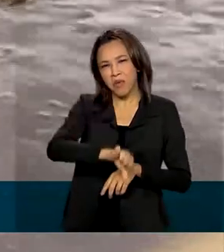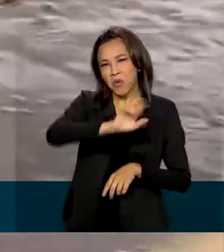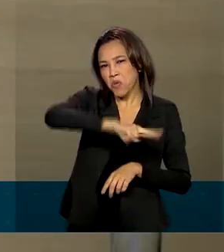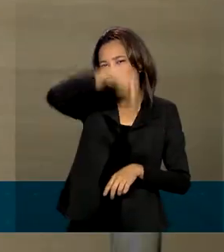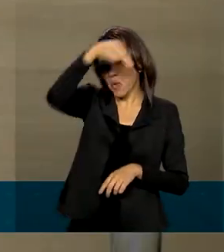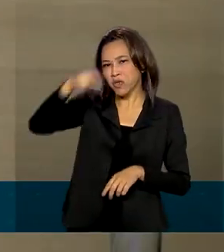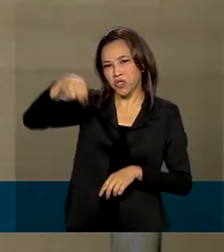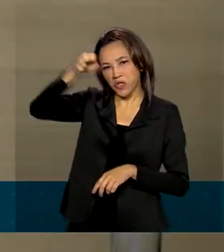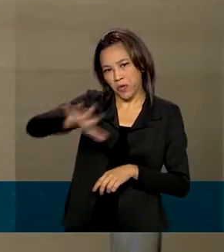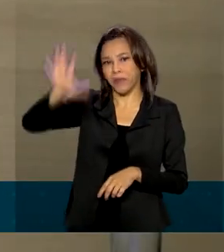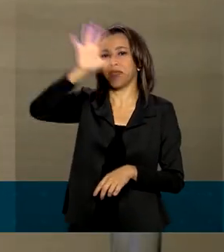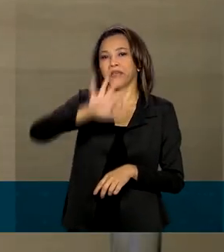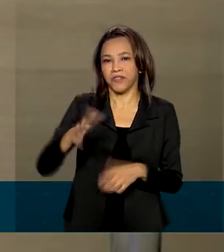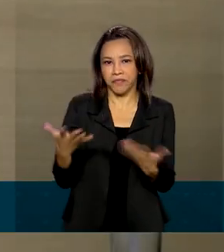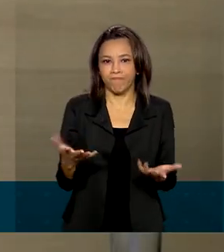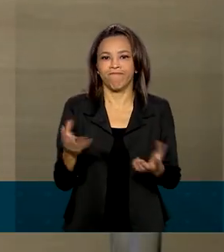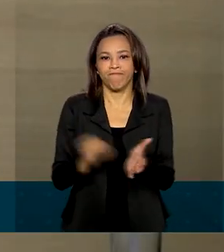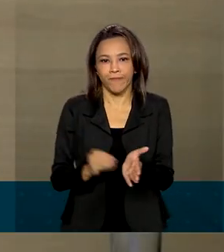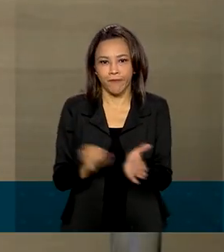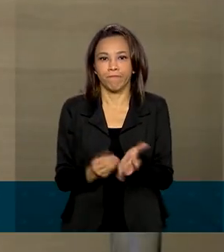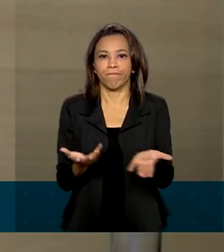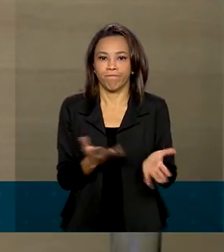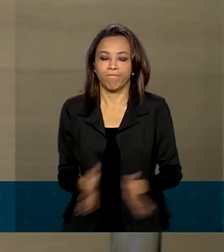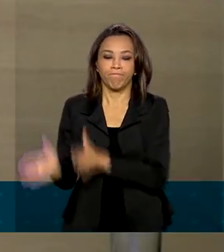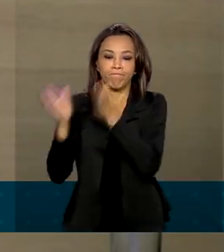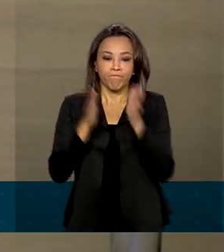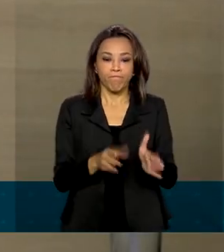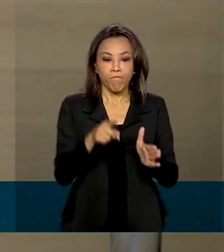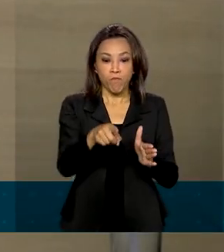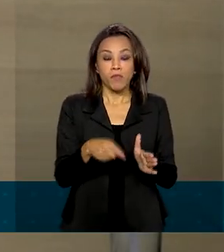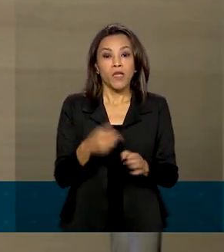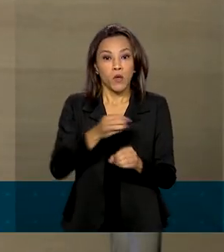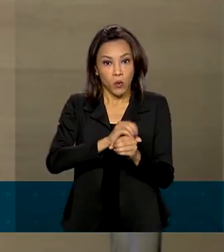nordeste. O saneamento é um fator civilizatório.